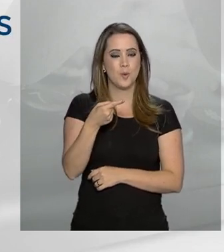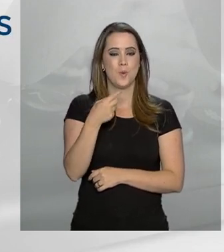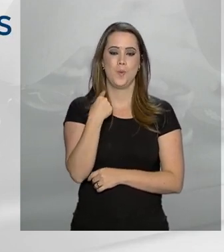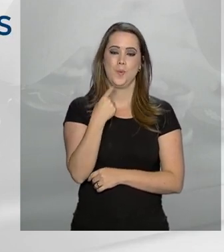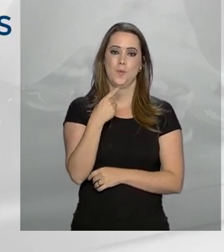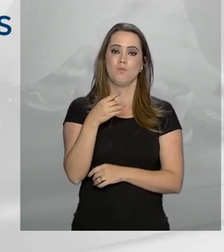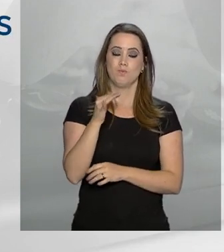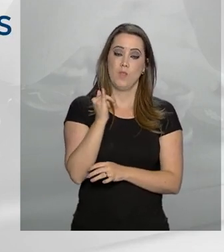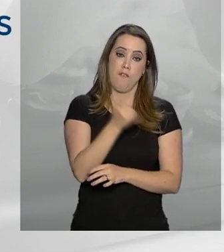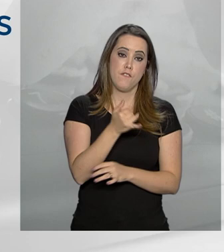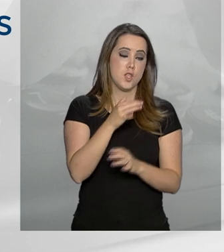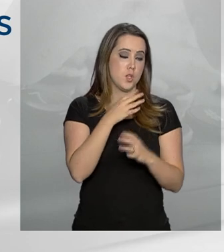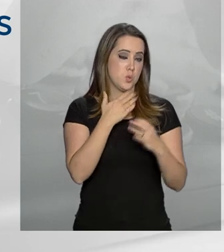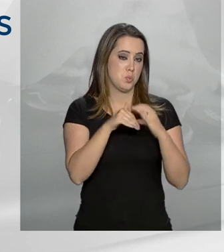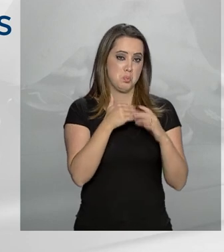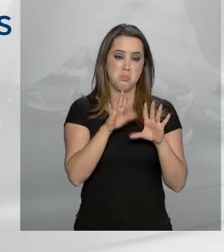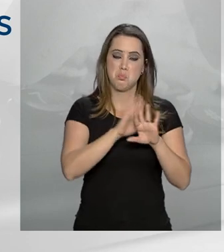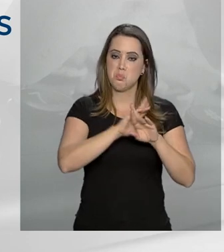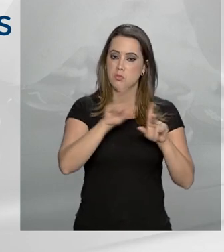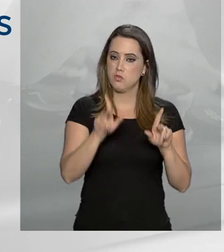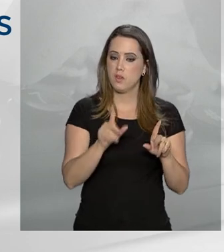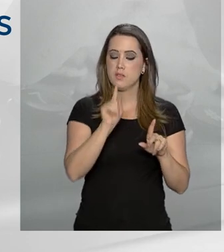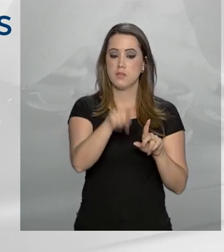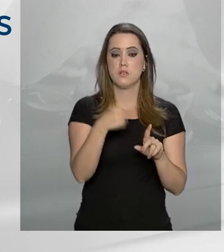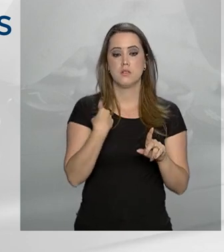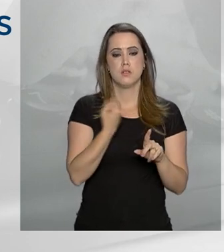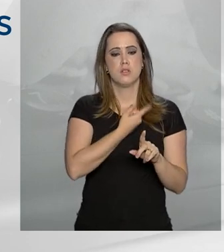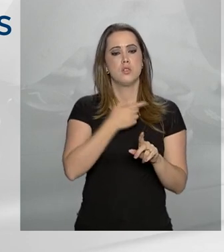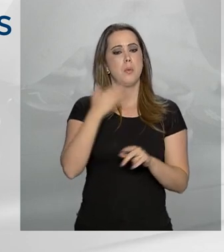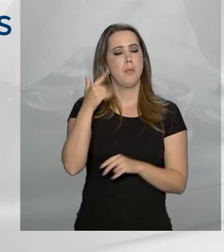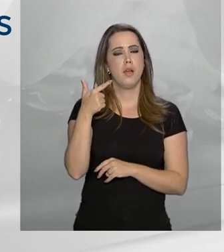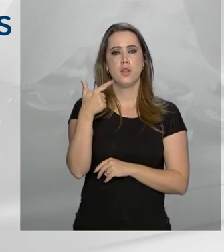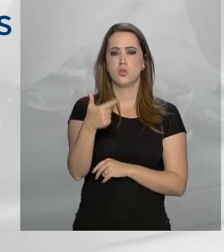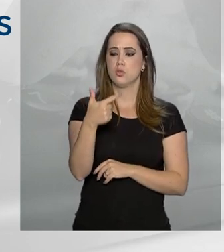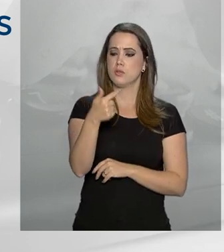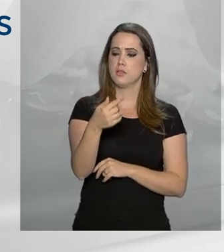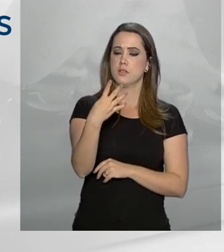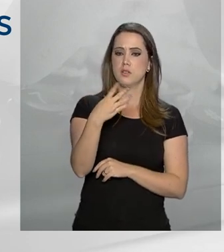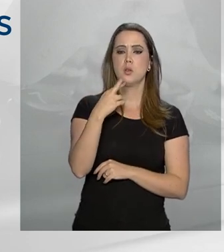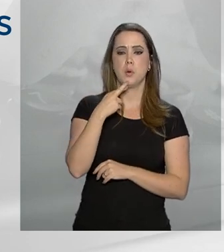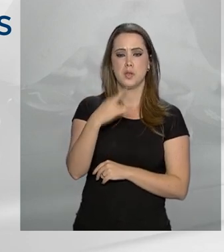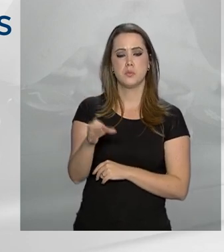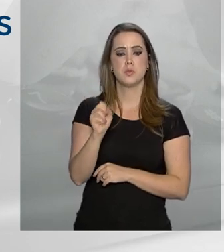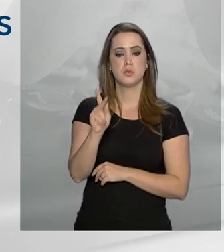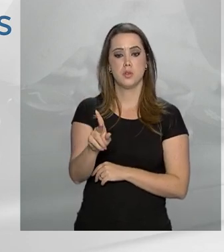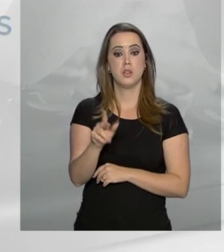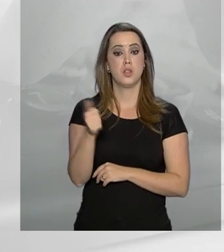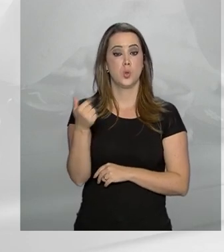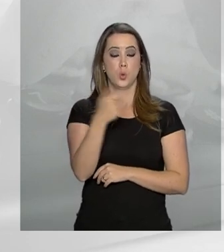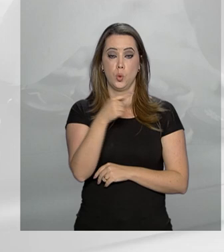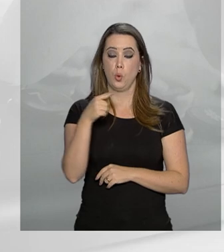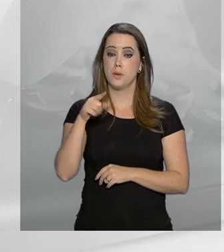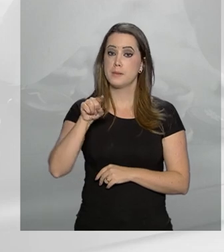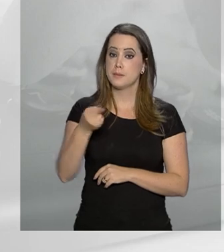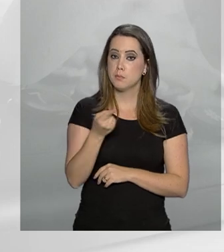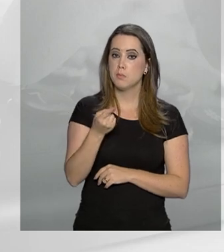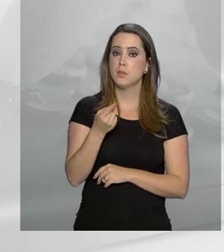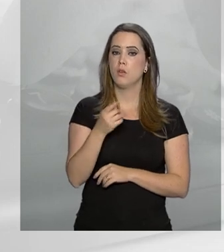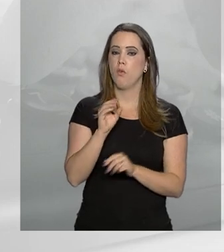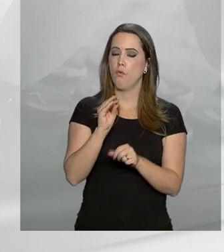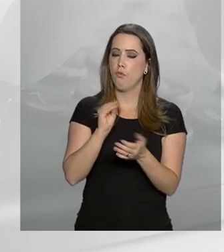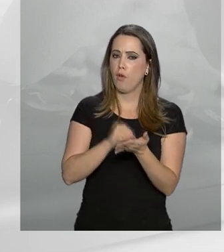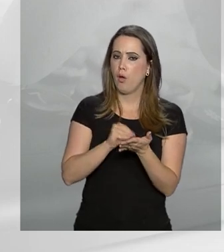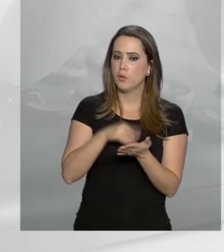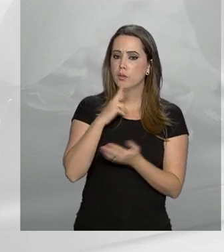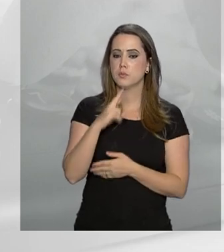mais de 274 mil foram solucionadas e cerca de 12 mil estão em análise. Cerca de 63